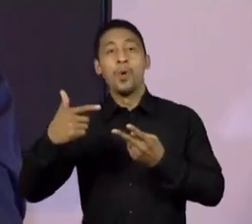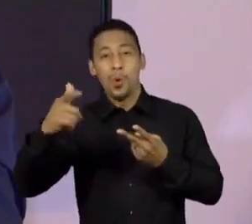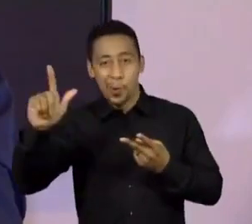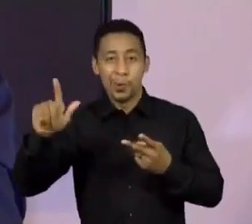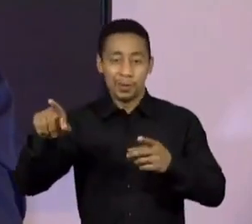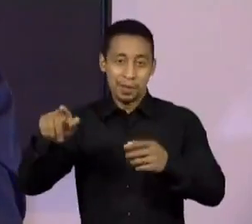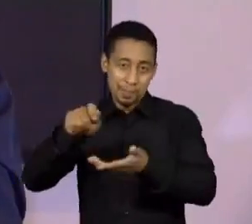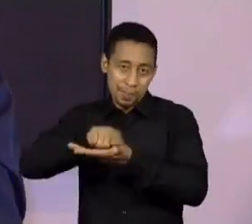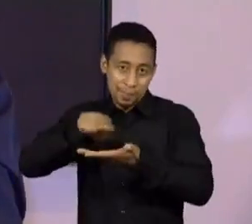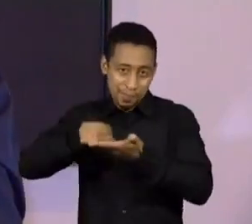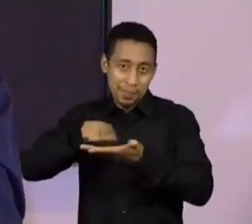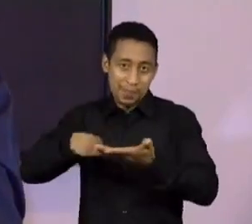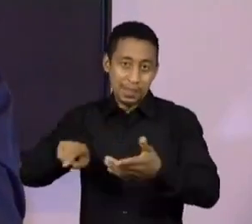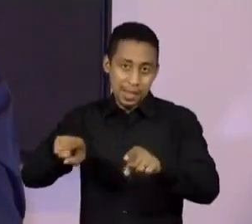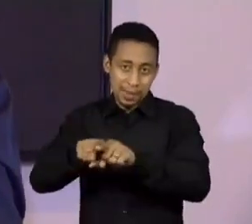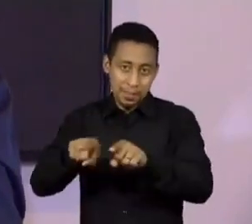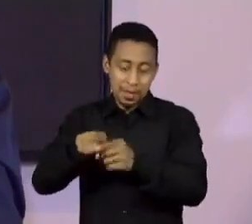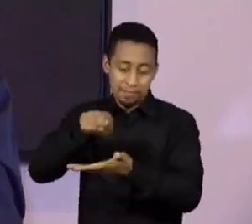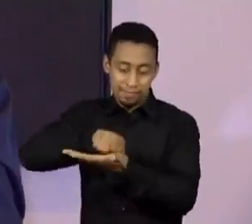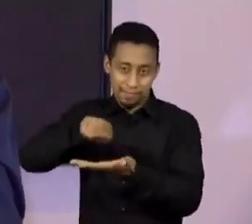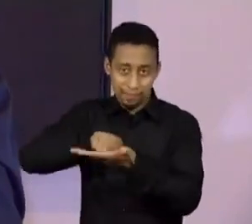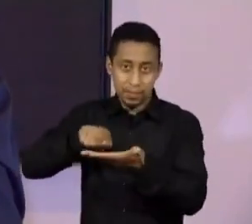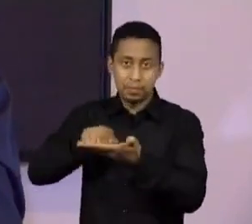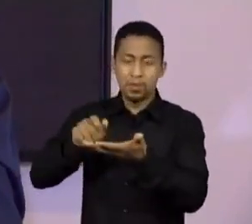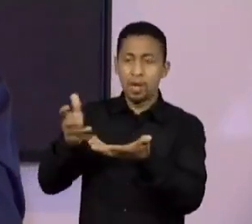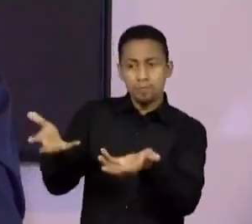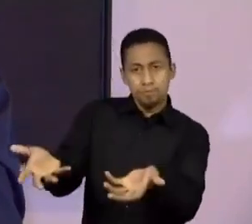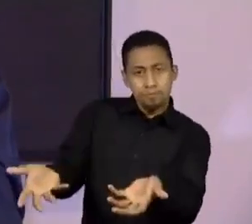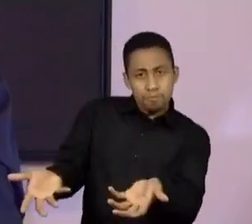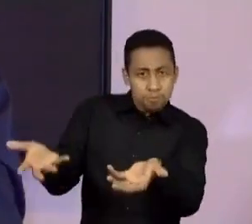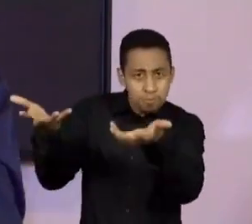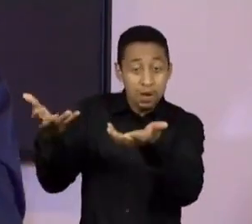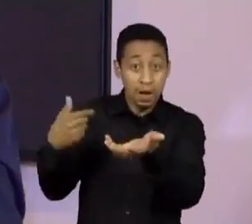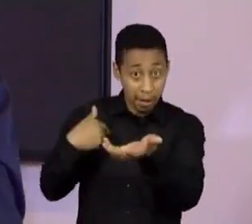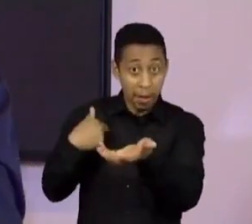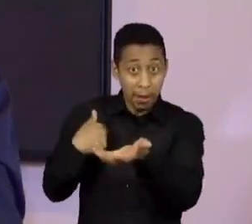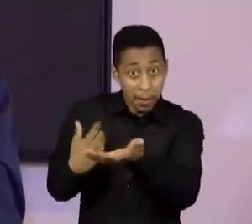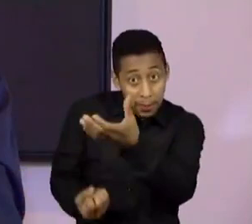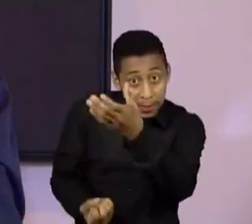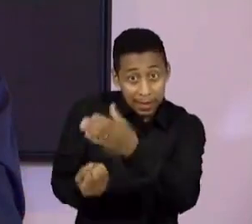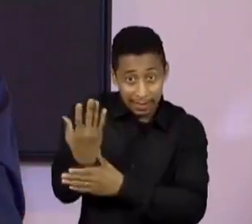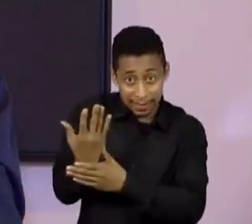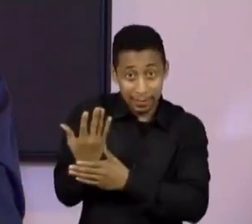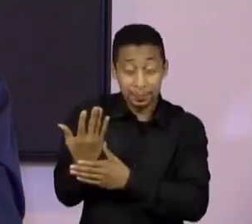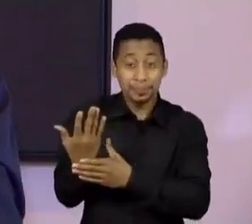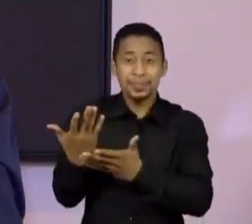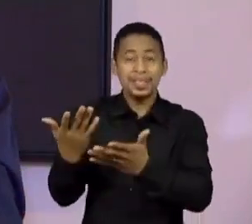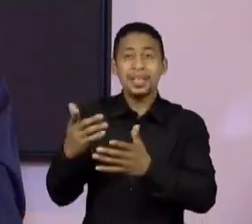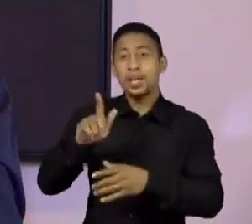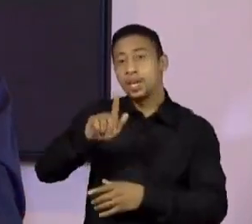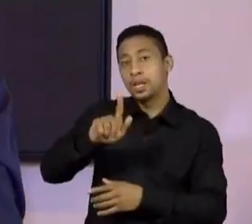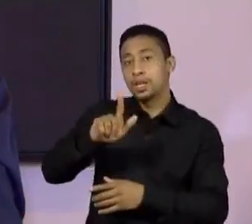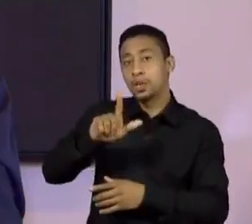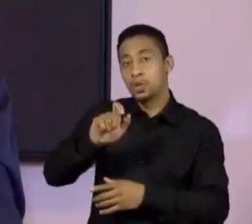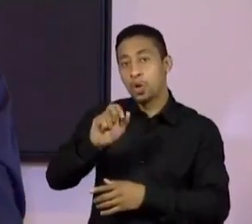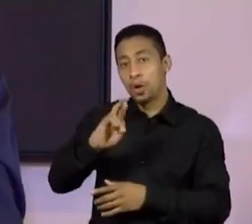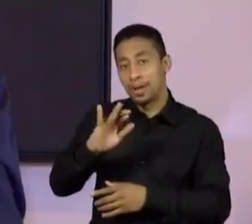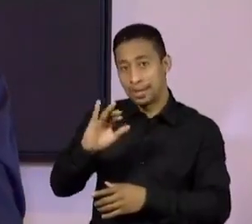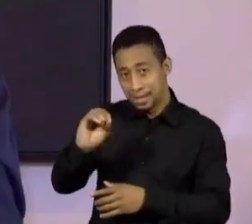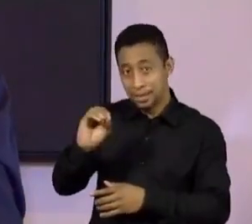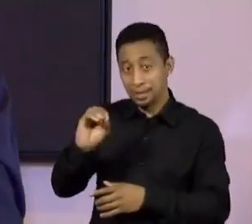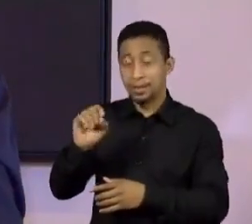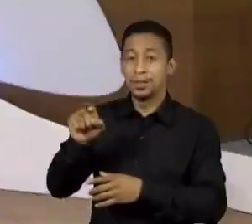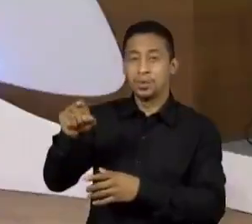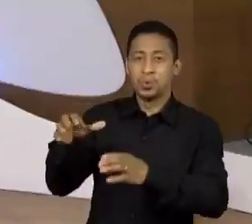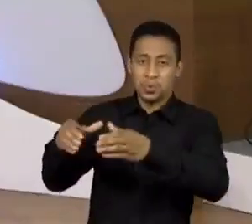que... que... que é exaltativo, que eu fiz, que é Glórias Gaúchas. também fui